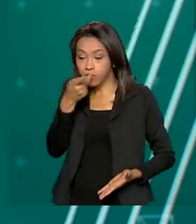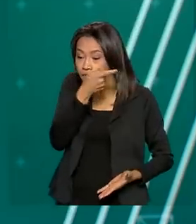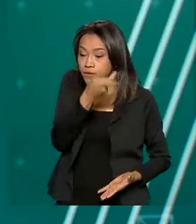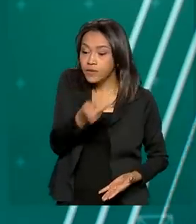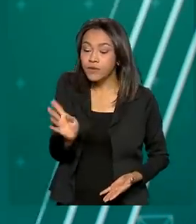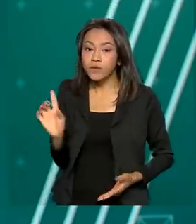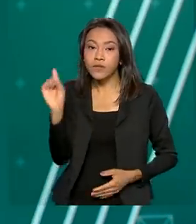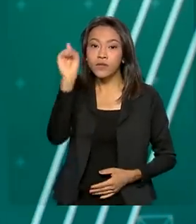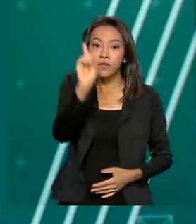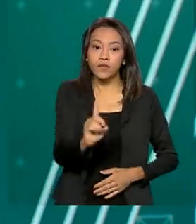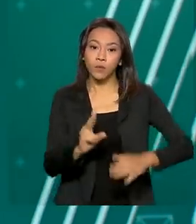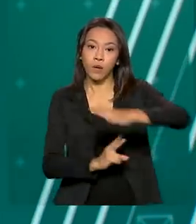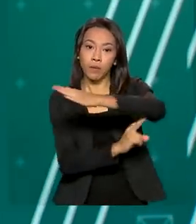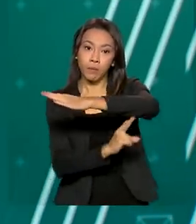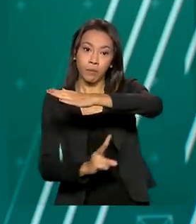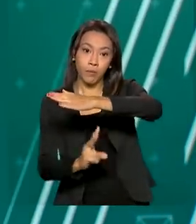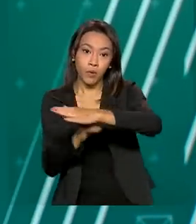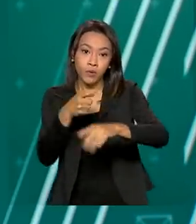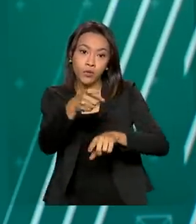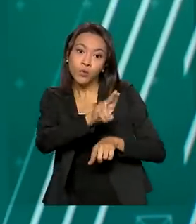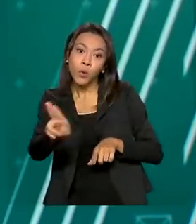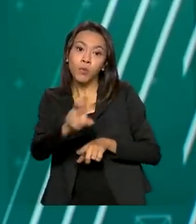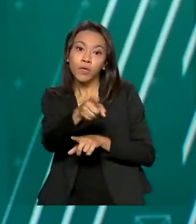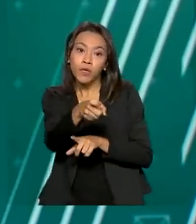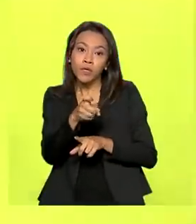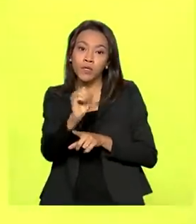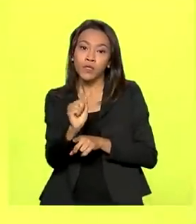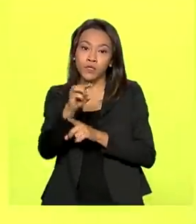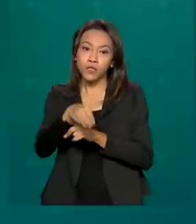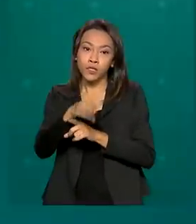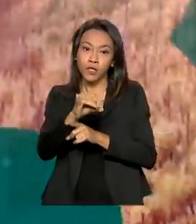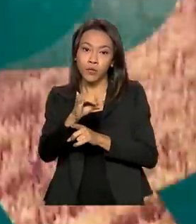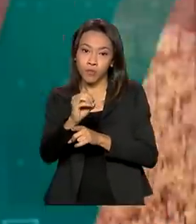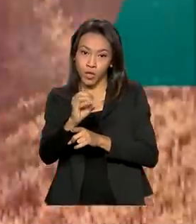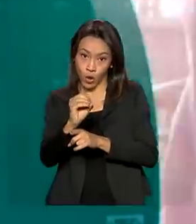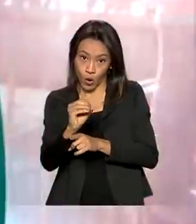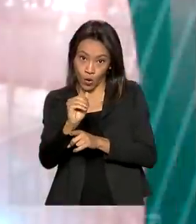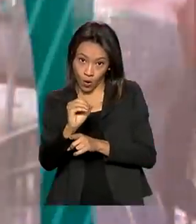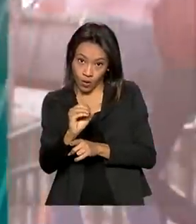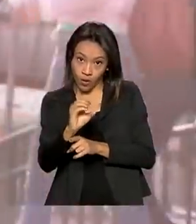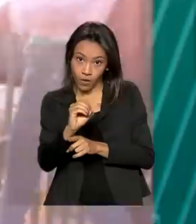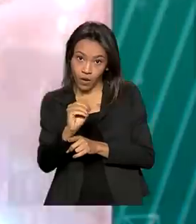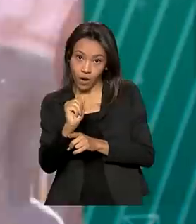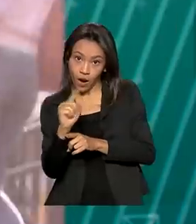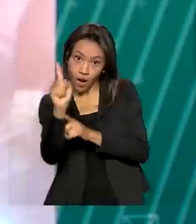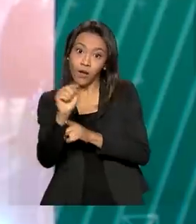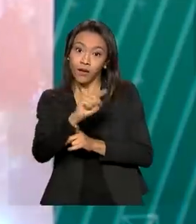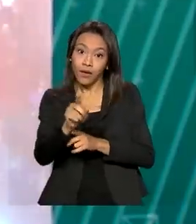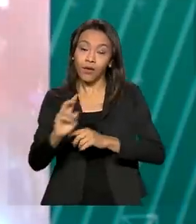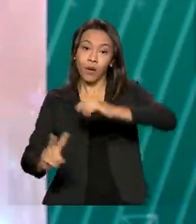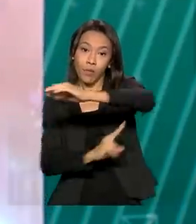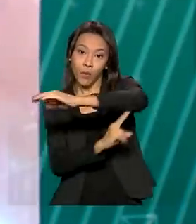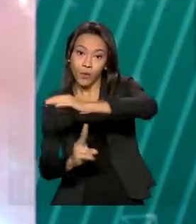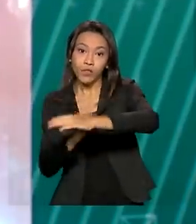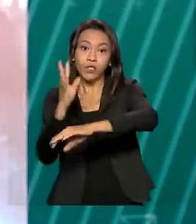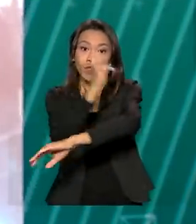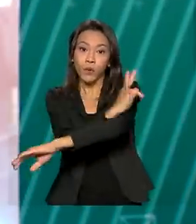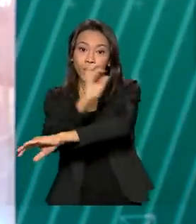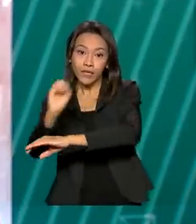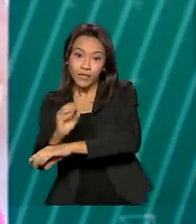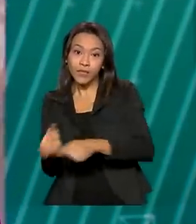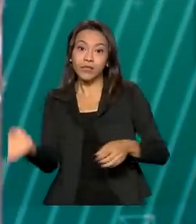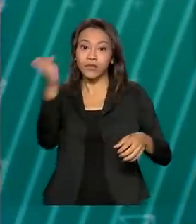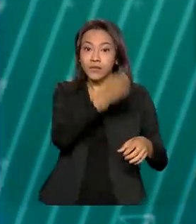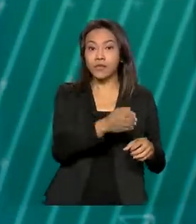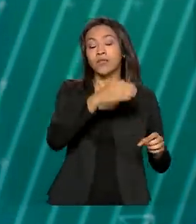ponte Xambioá, que quando concluída vai ligar a cidade que deu nome à ponte, no Tocantins, a São Geraldo do Araguaia, no